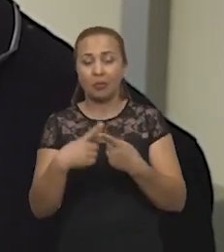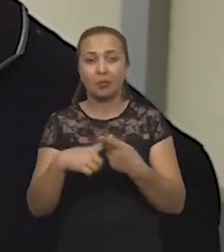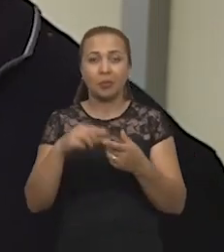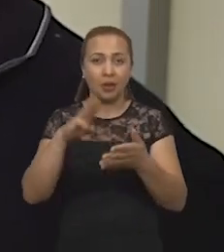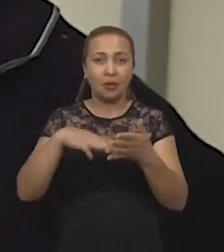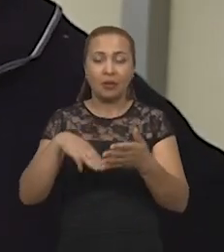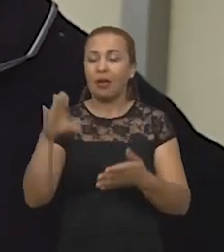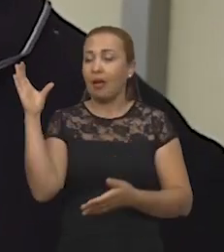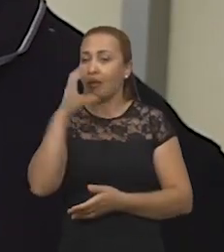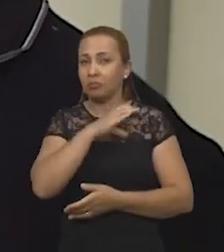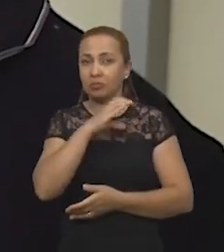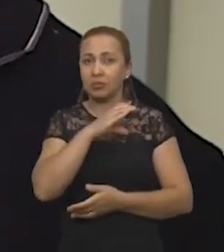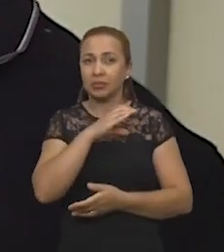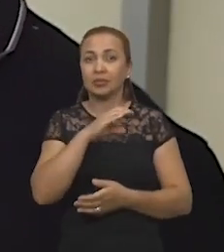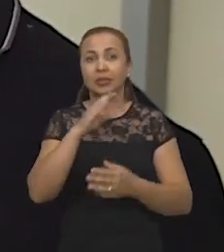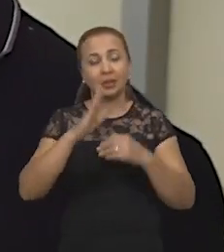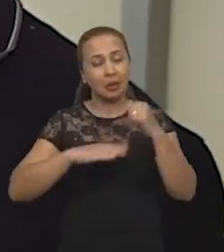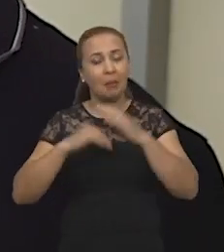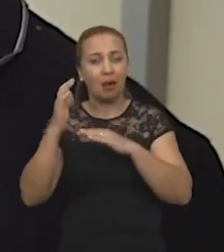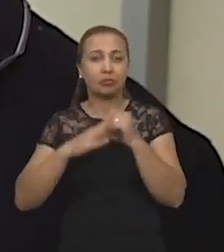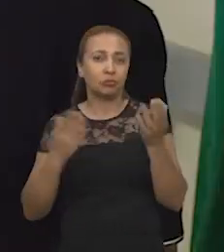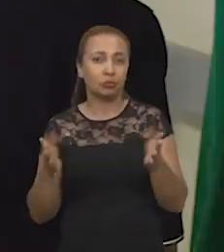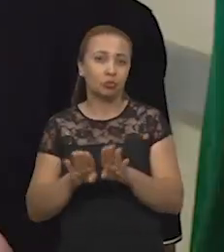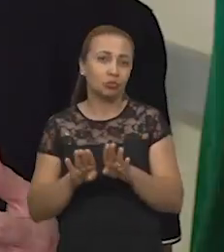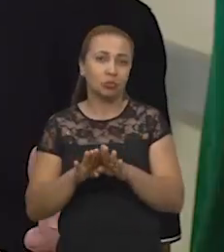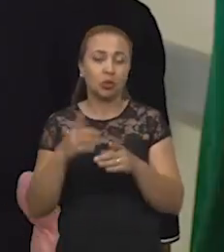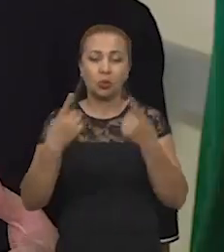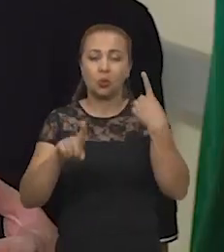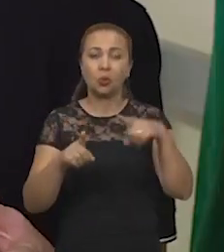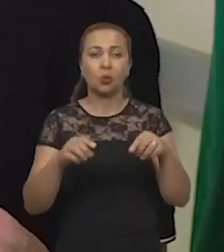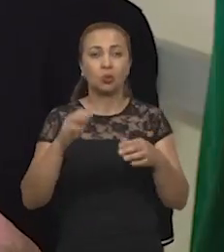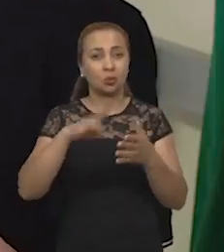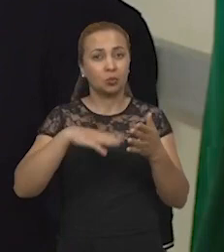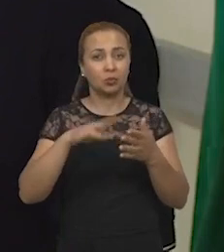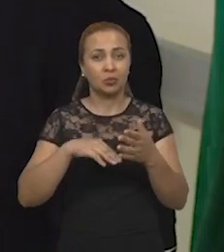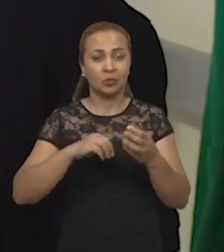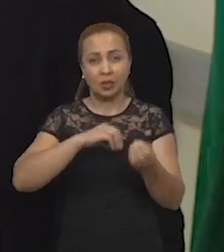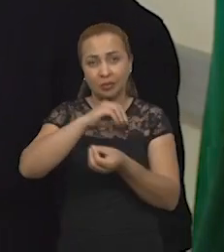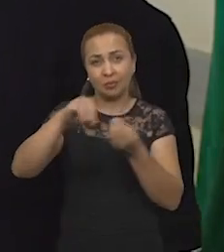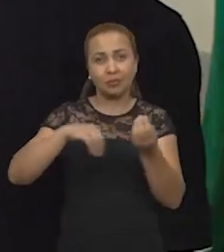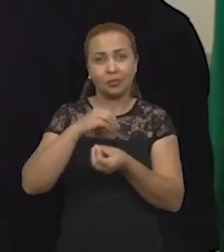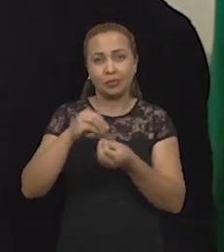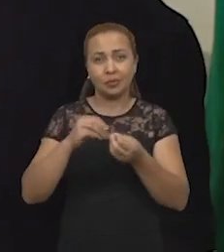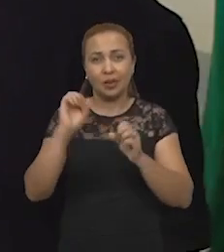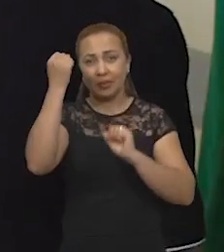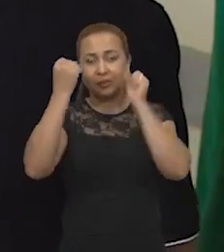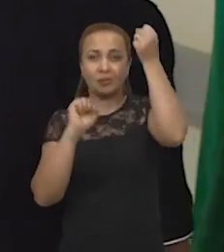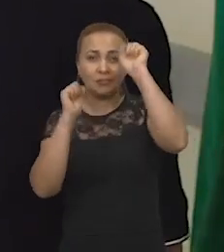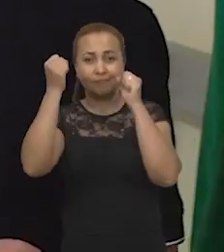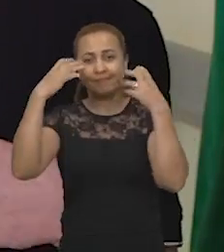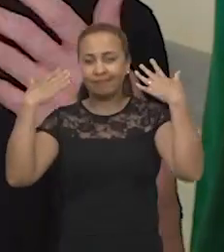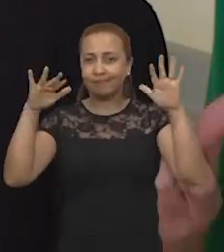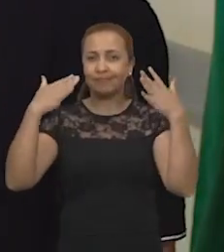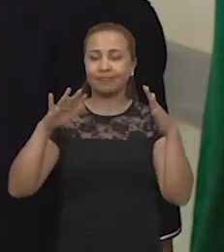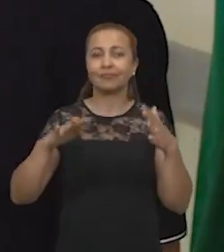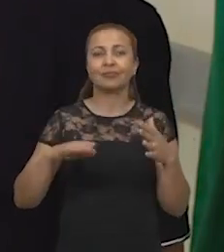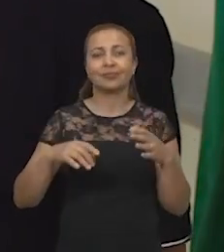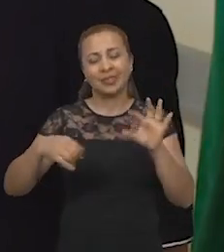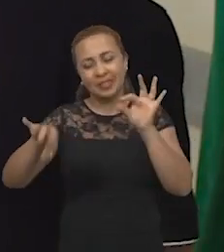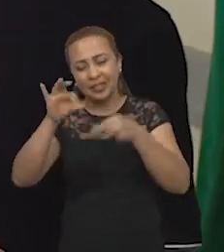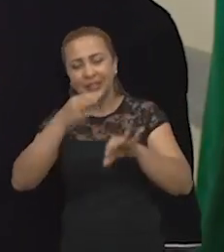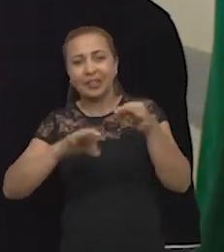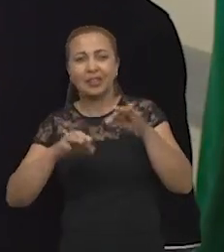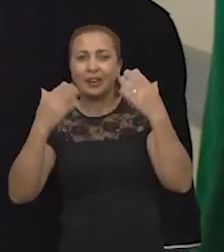desse método é a rapidez e a praticidade. Enquanto que outros métodos de síntese envolvem equipamentos caros, reagentes